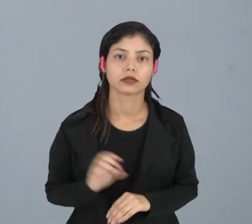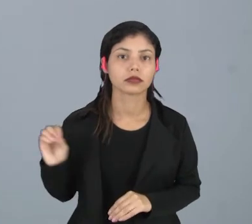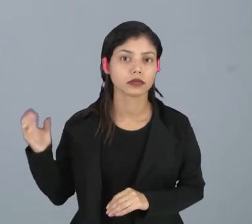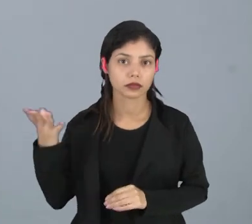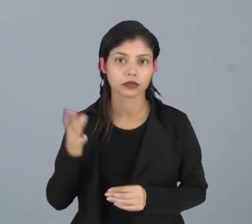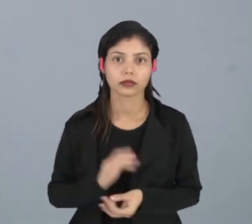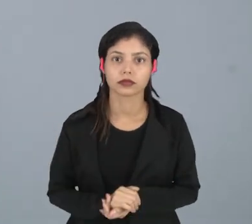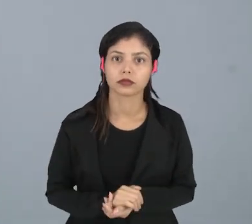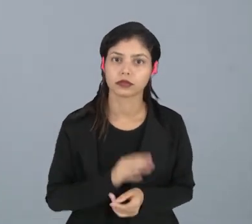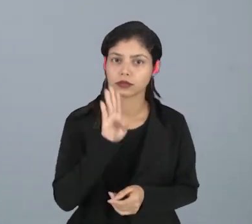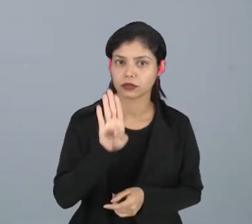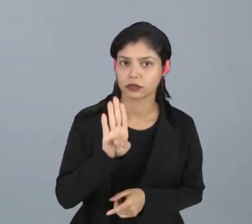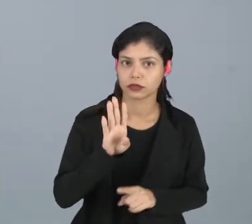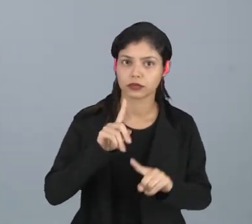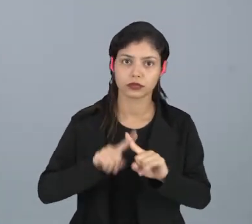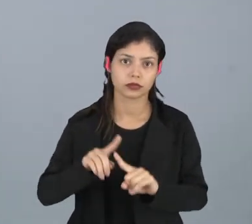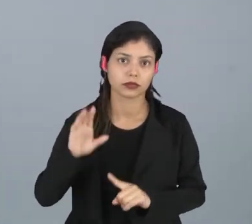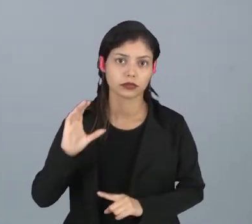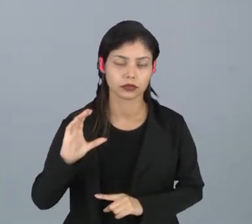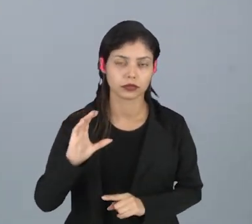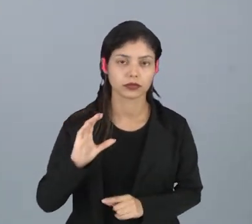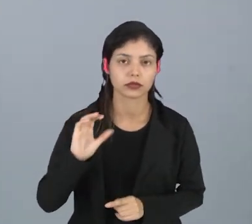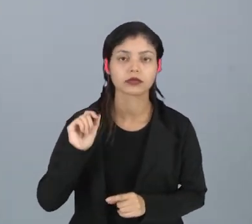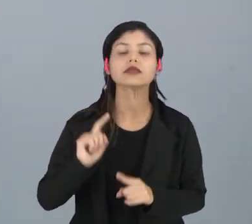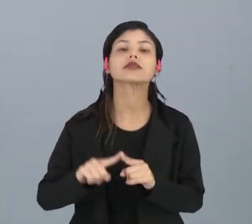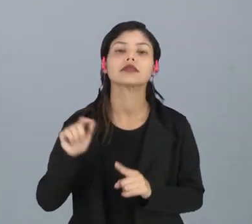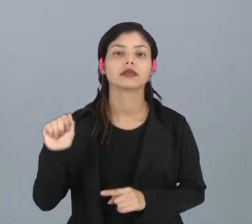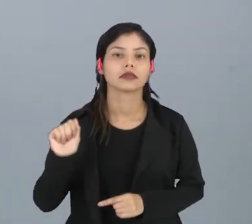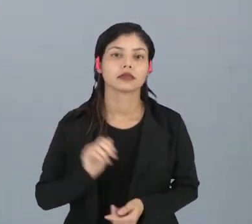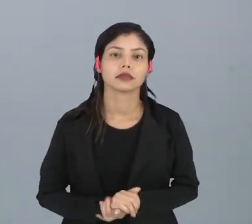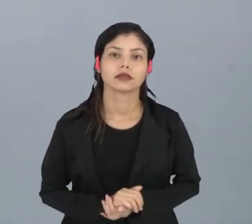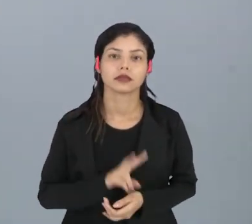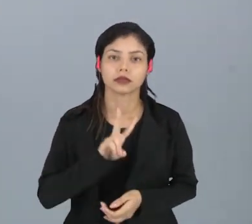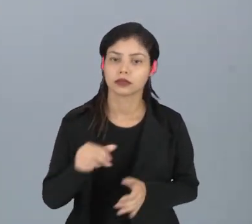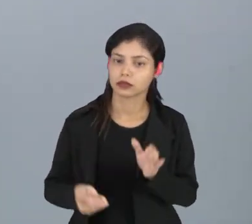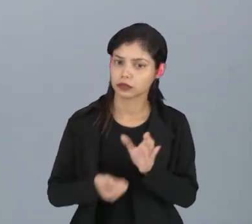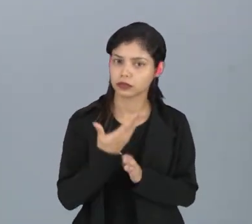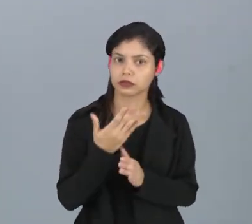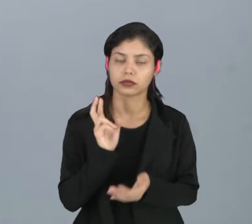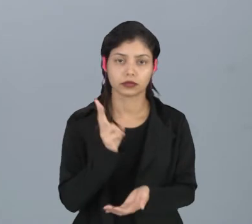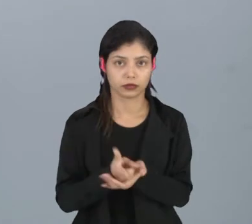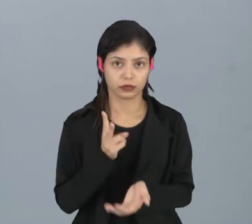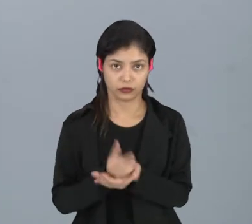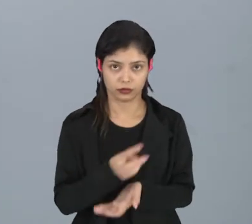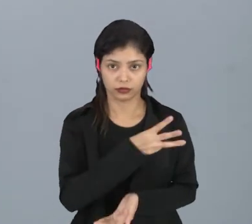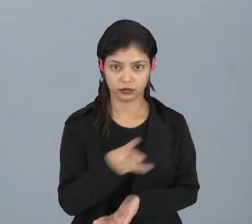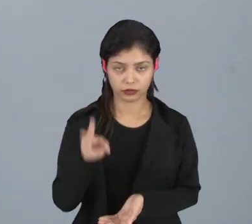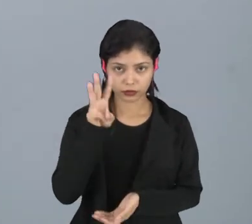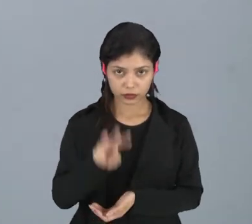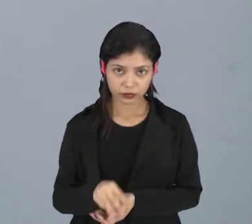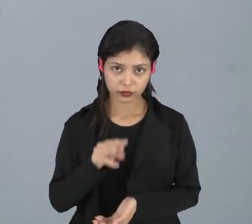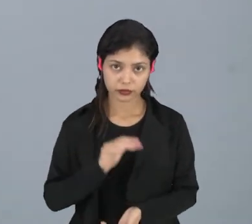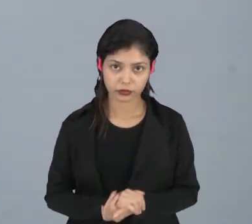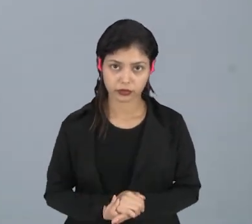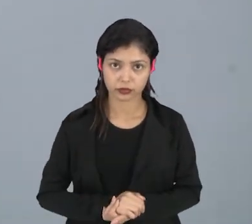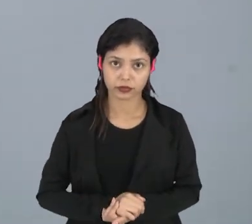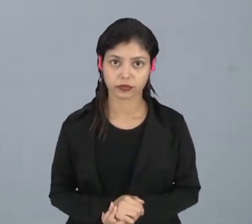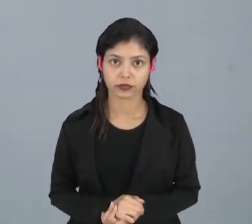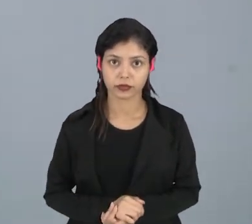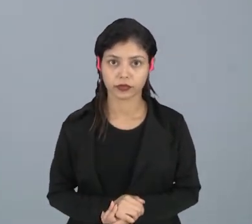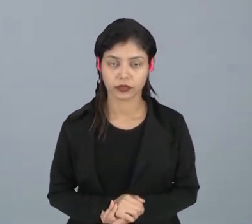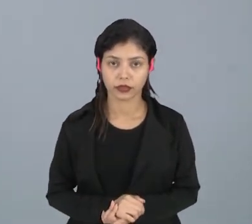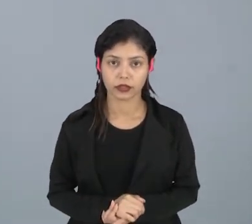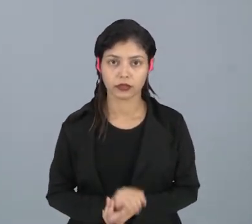caso de B vezes C vezes o A, ele não vai gerar a mesma matriz. Ele vai gerar outra